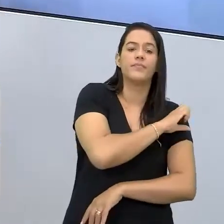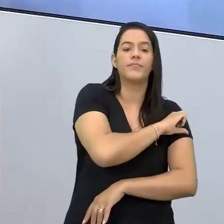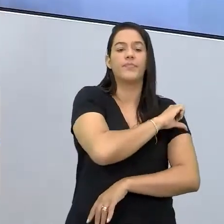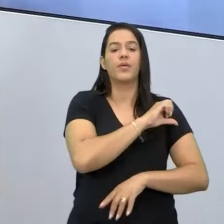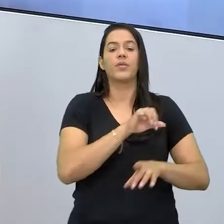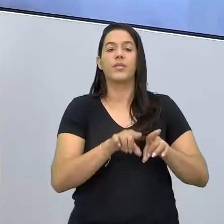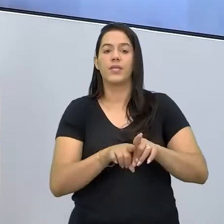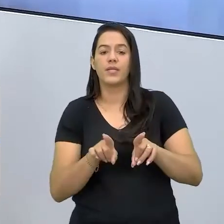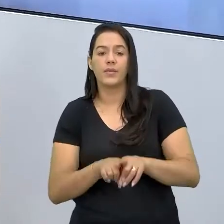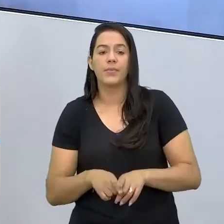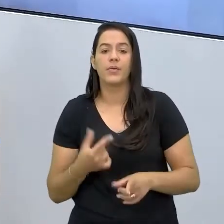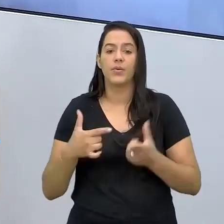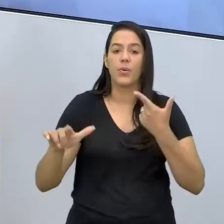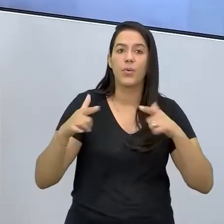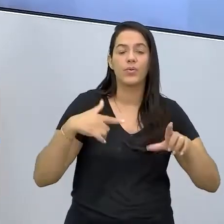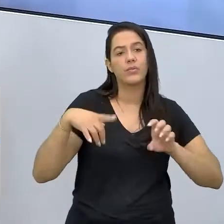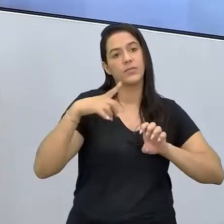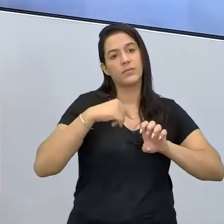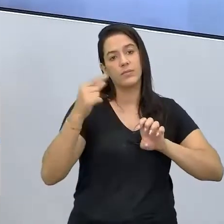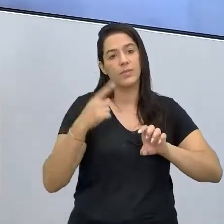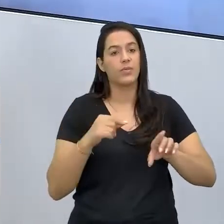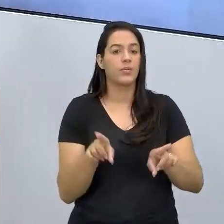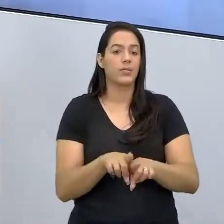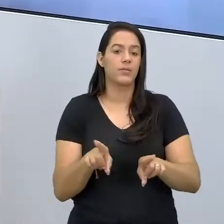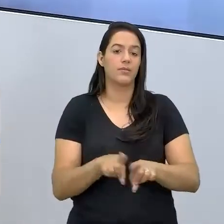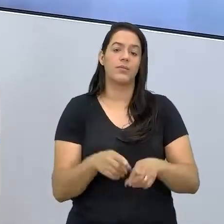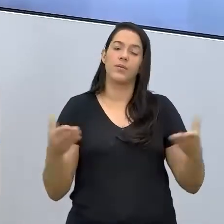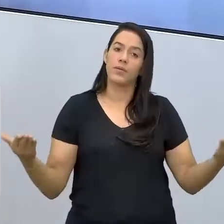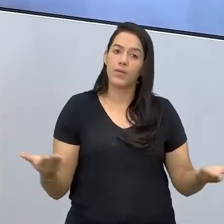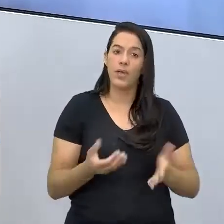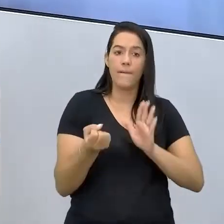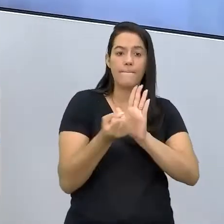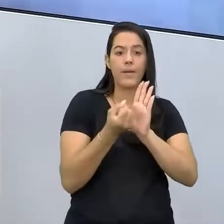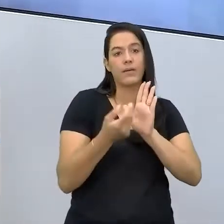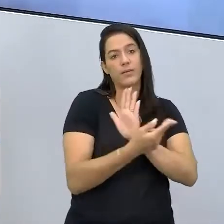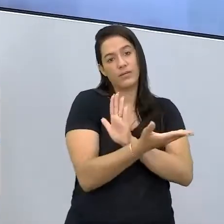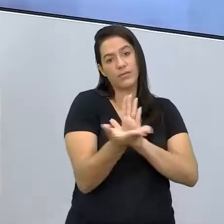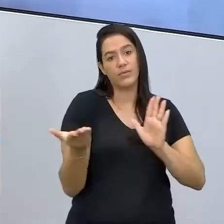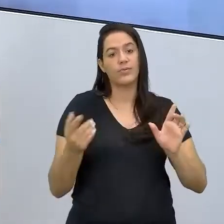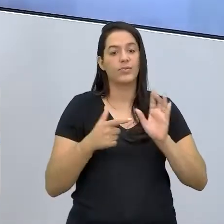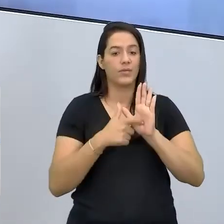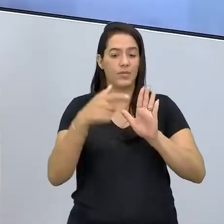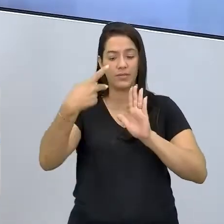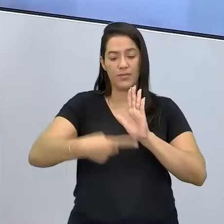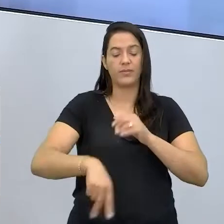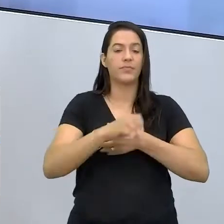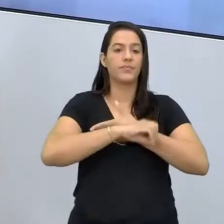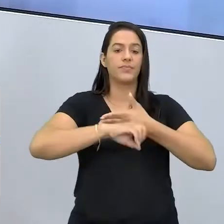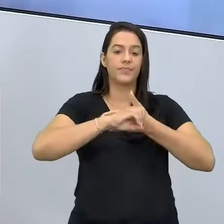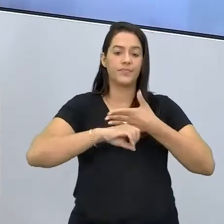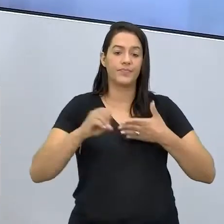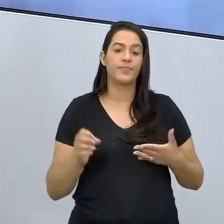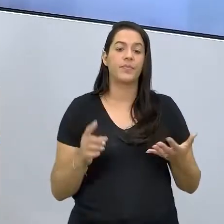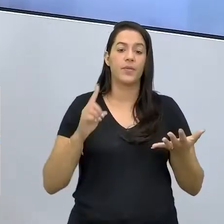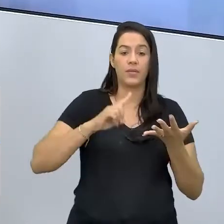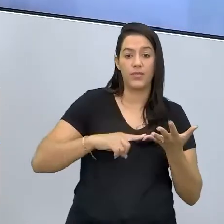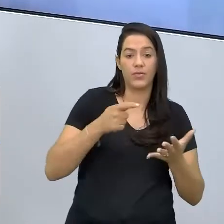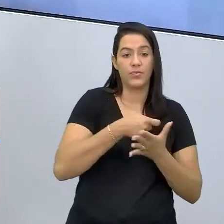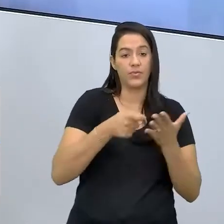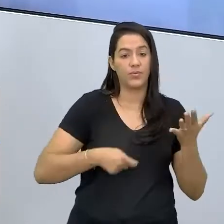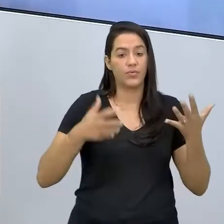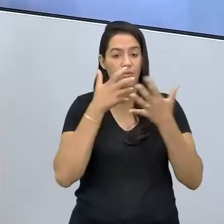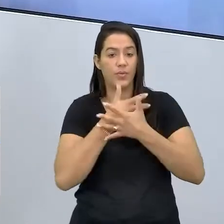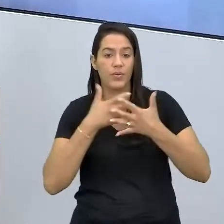de conexão empreendedora. Porque esse é o branding que eu vendo para vocês aqui no Centro de Mídias. Mas eu sou escritor,